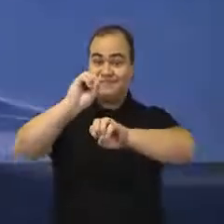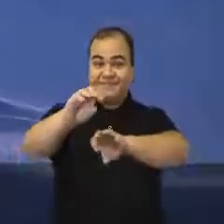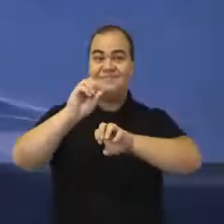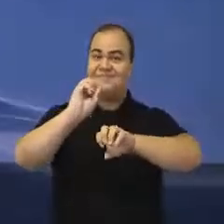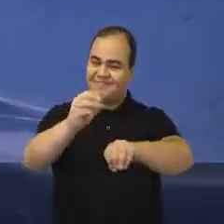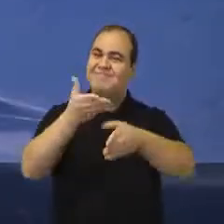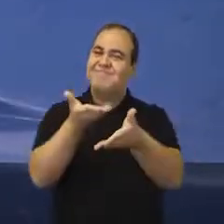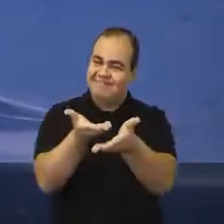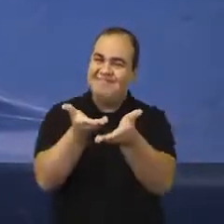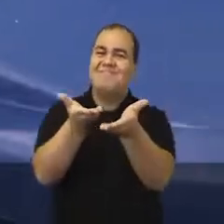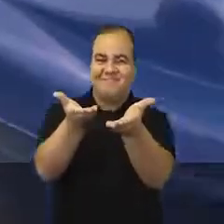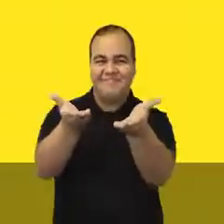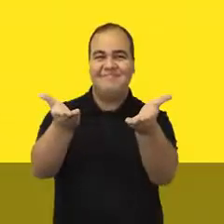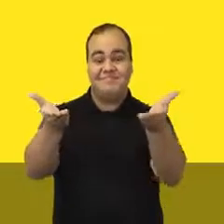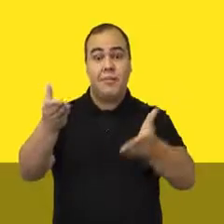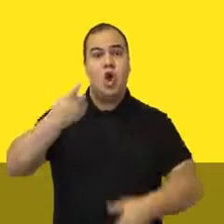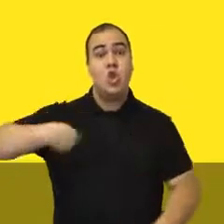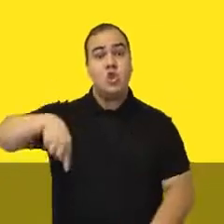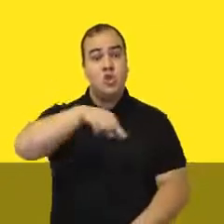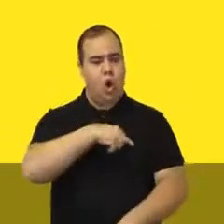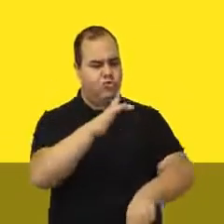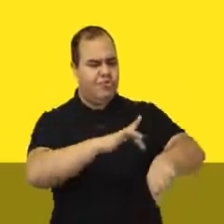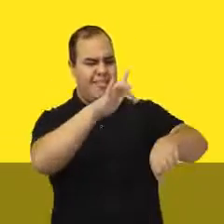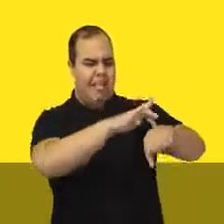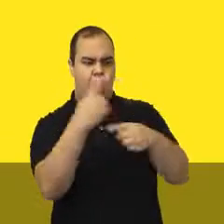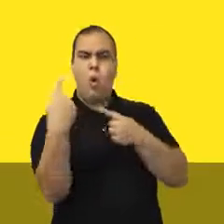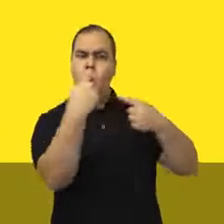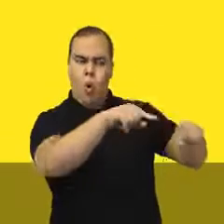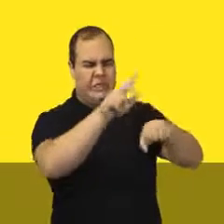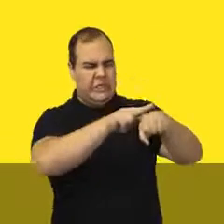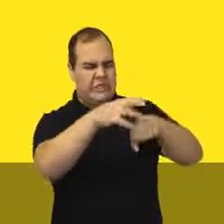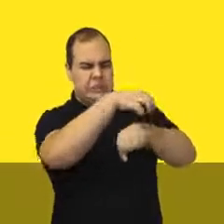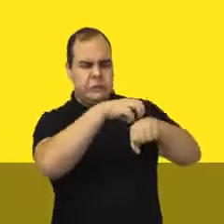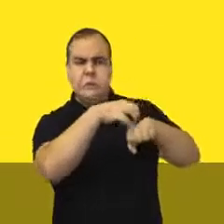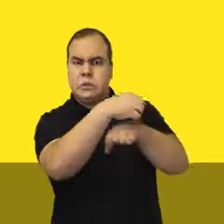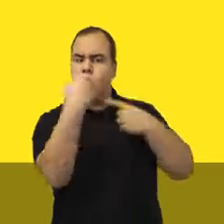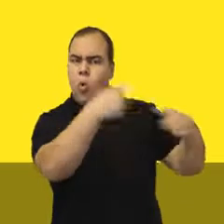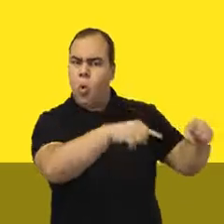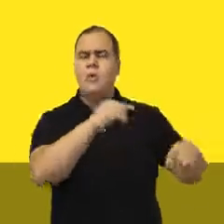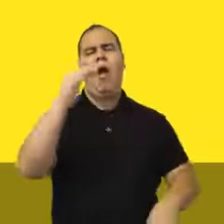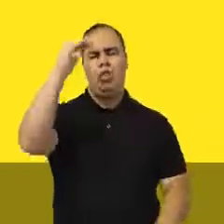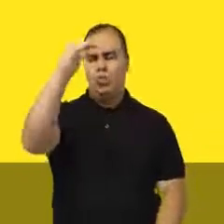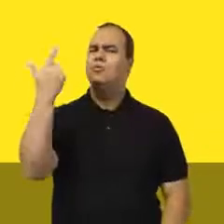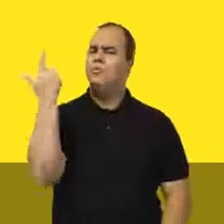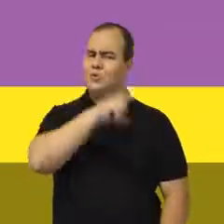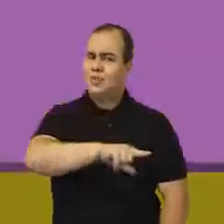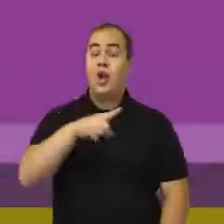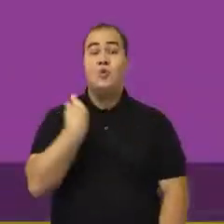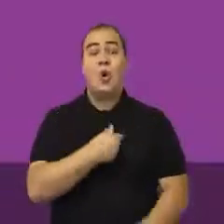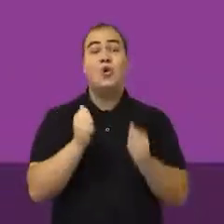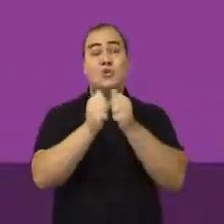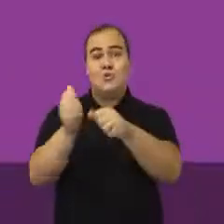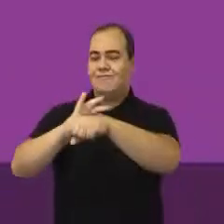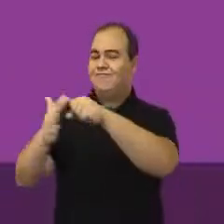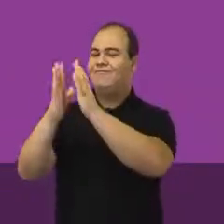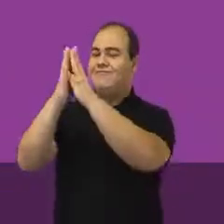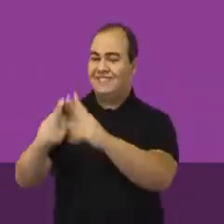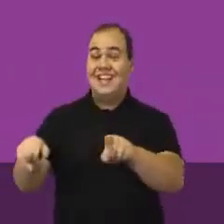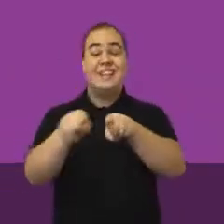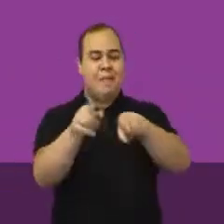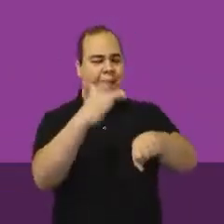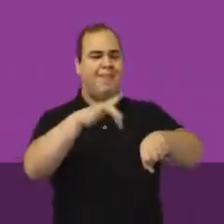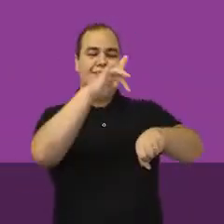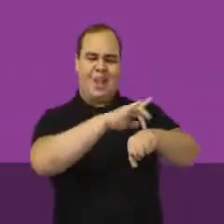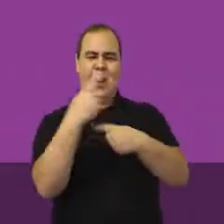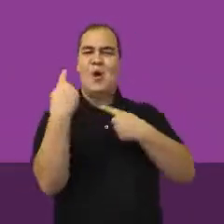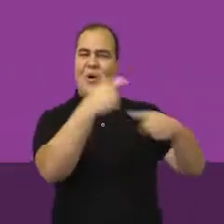A gente ensina pra você Combater o mosquito da Dengue, Zika e Chiquirinha? Até adulto consegue! Juntos, estamos vencendo